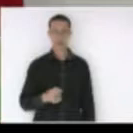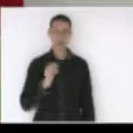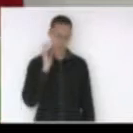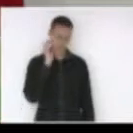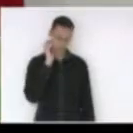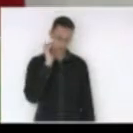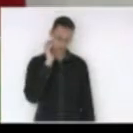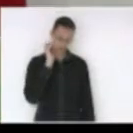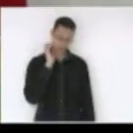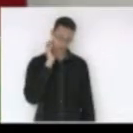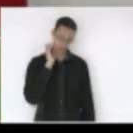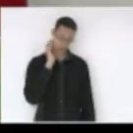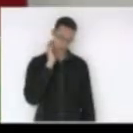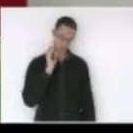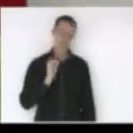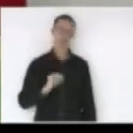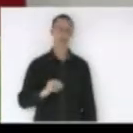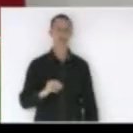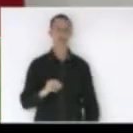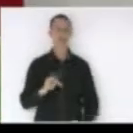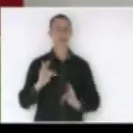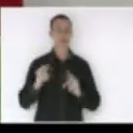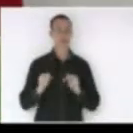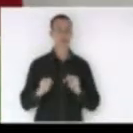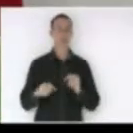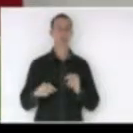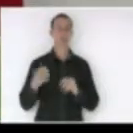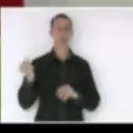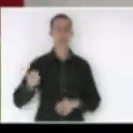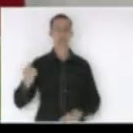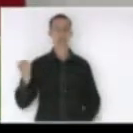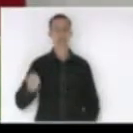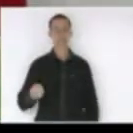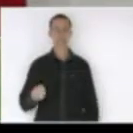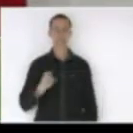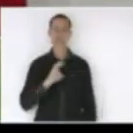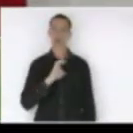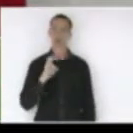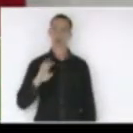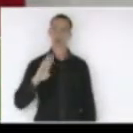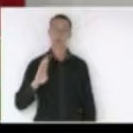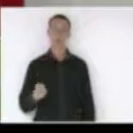em bebida láctea um número